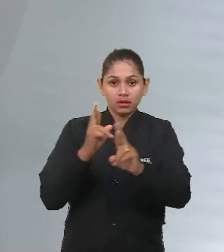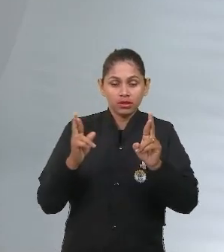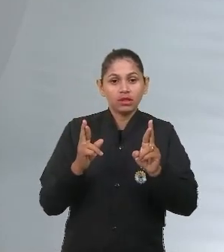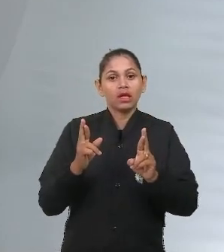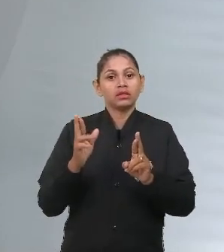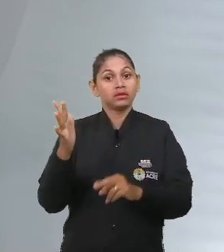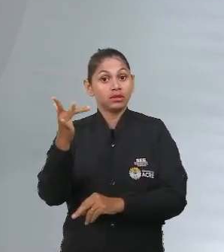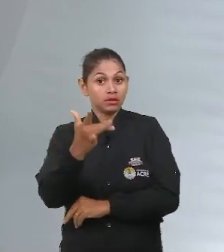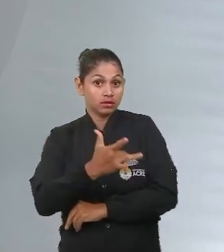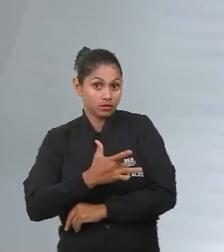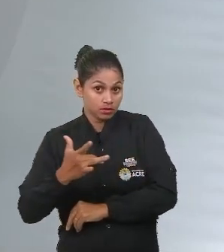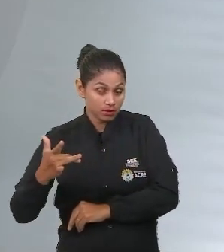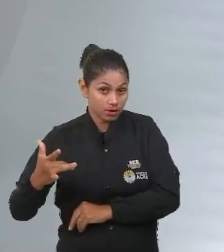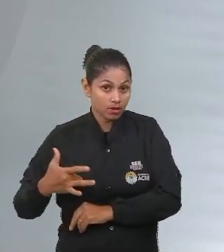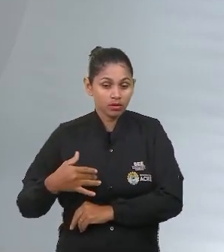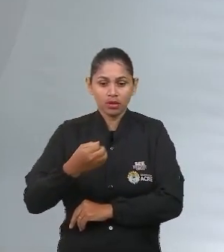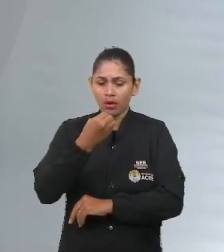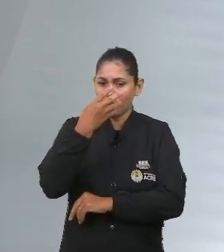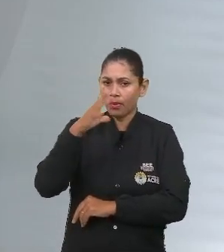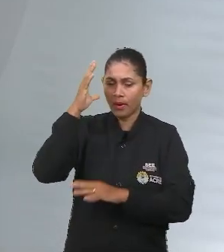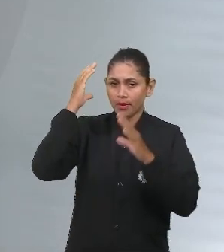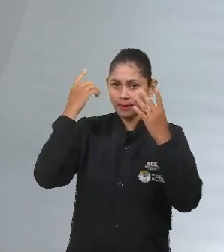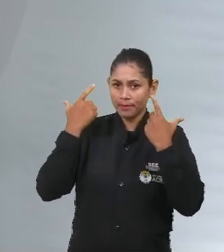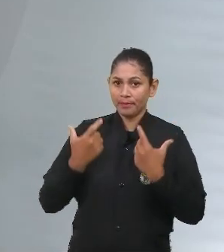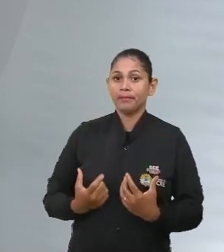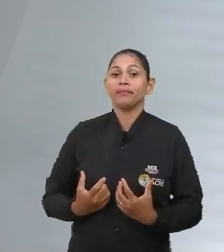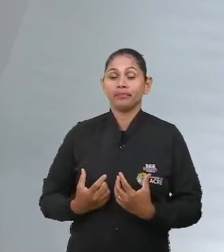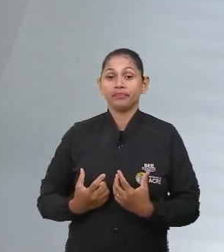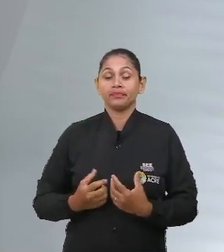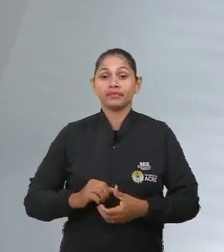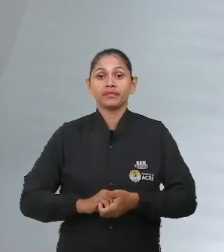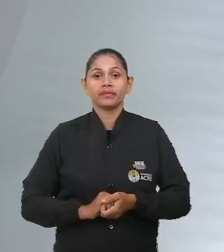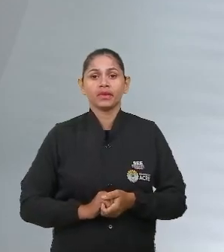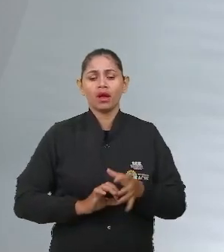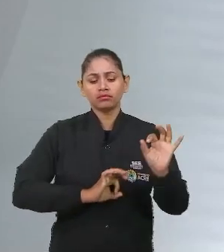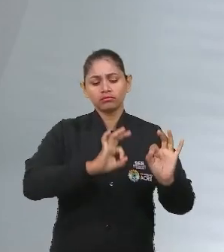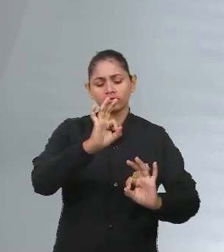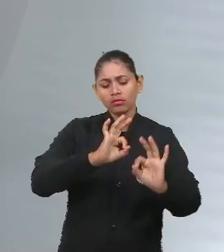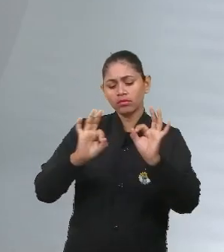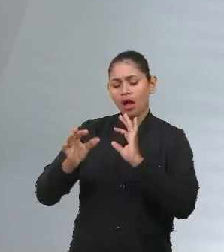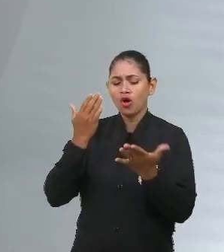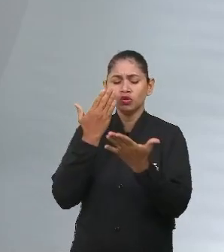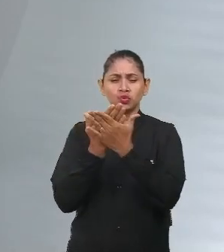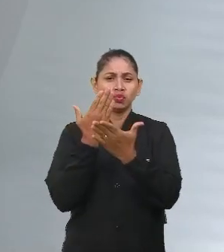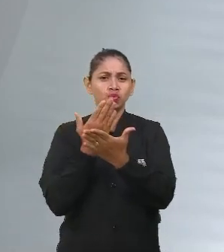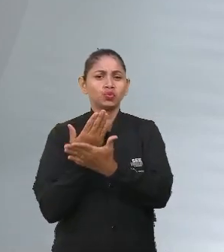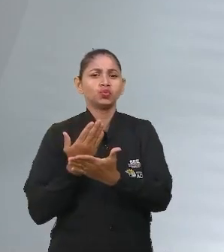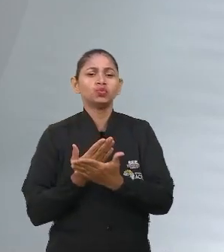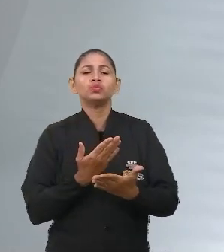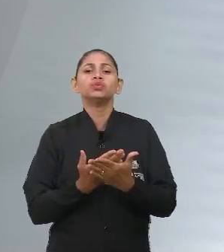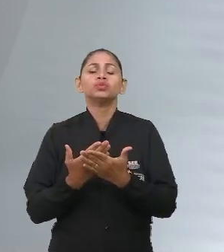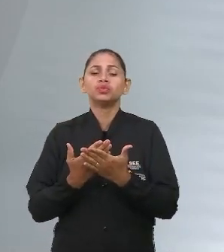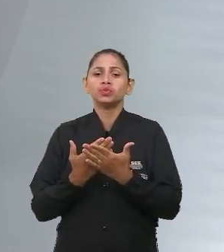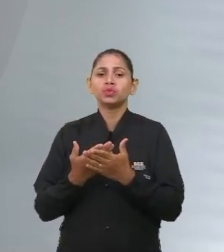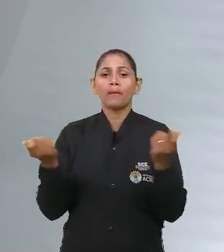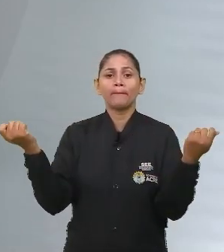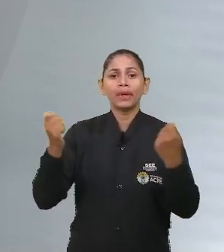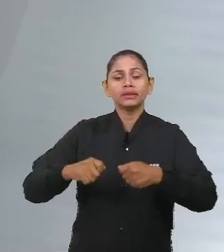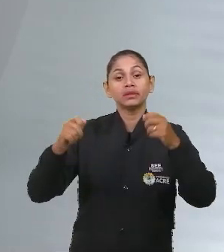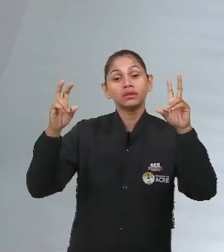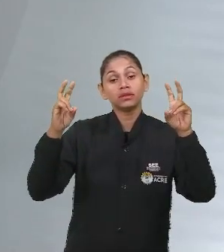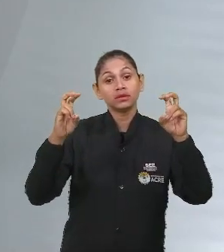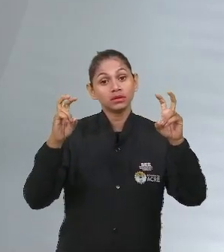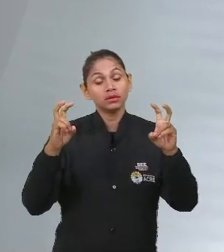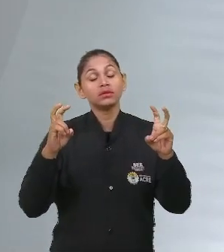-estar. Tá bom? Fiquem atentos que se preparar para o Enem, estudar repertório, estudar os possíveis temas,